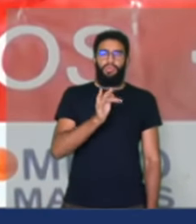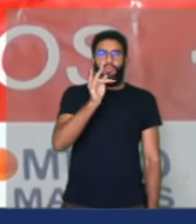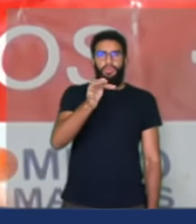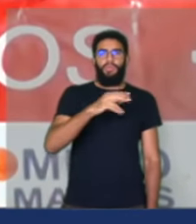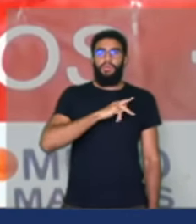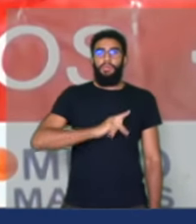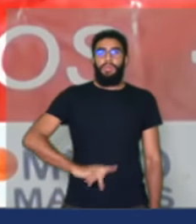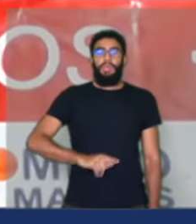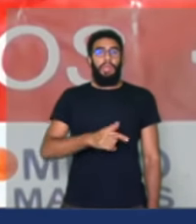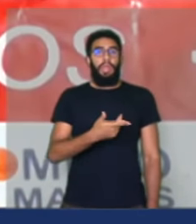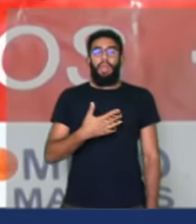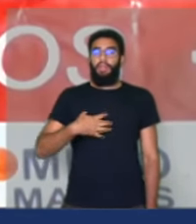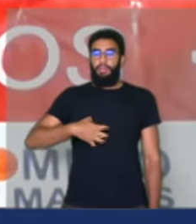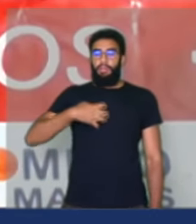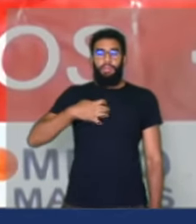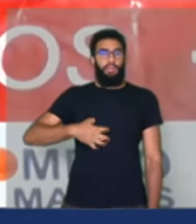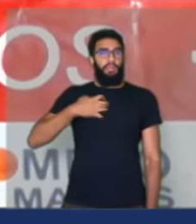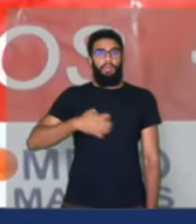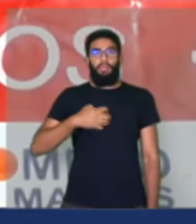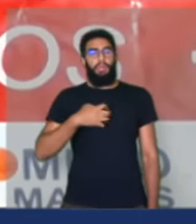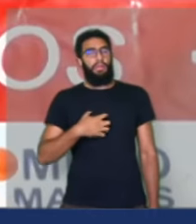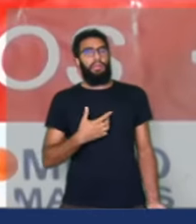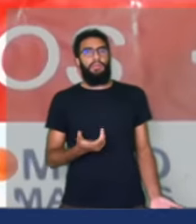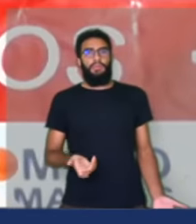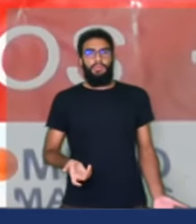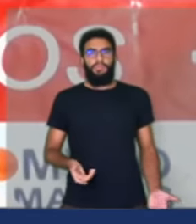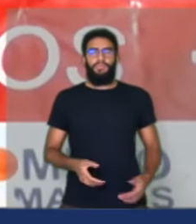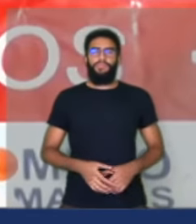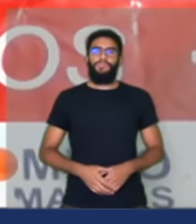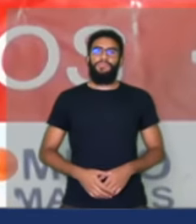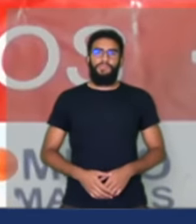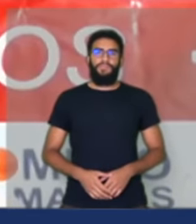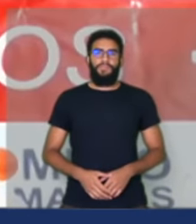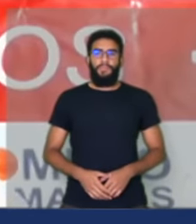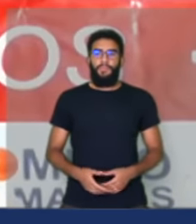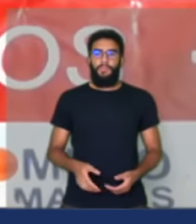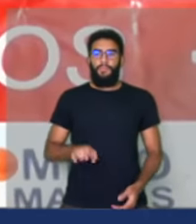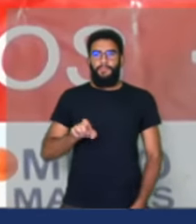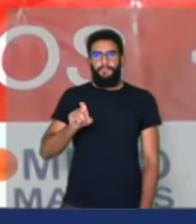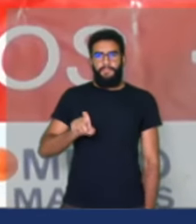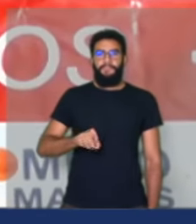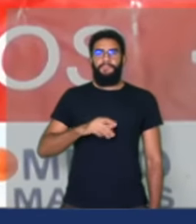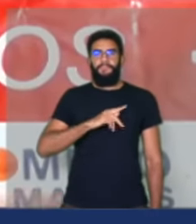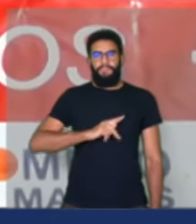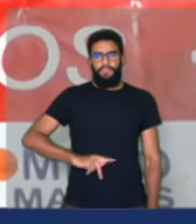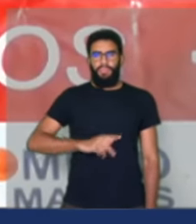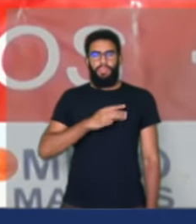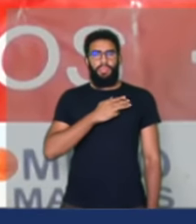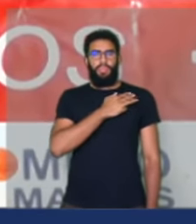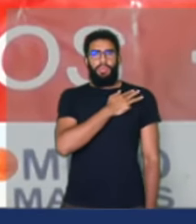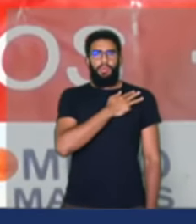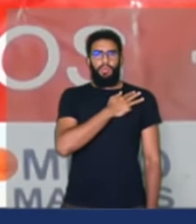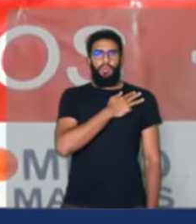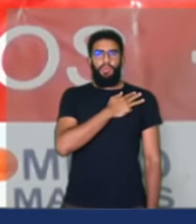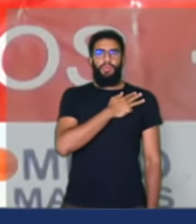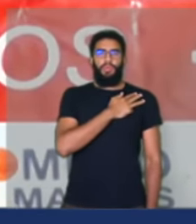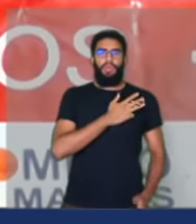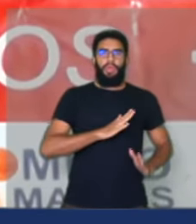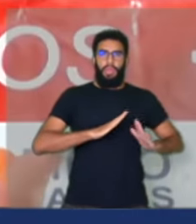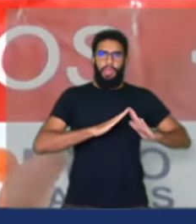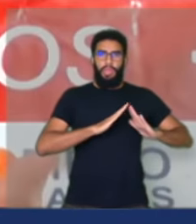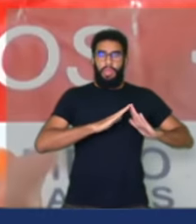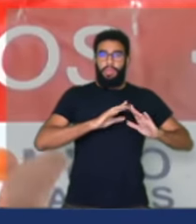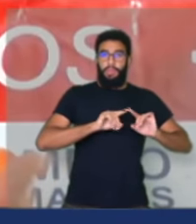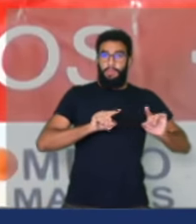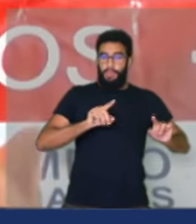indignados, desesperados. Ora, o ex-presidente Lula está em casa e manda a milícia para a rua para atacar o Ciro,